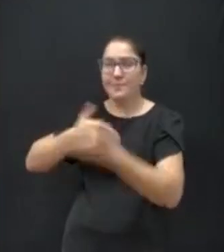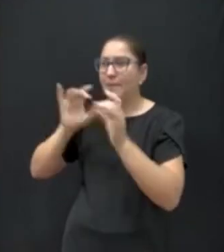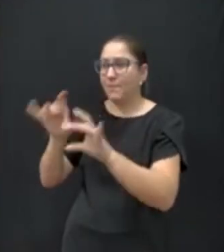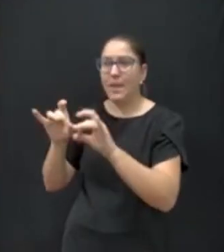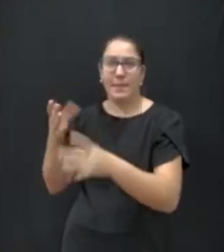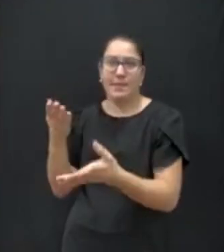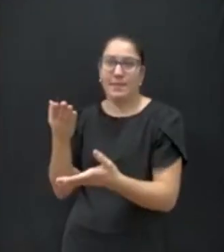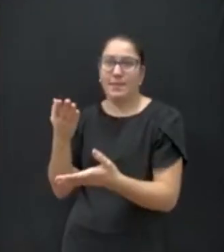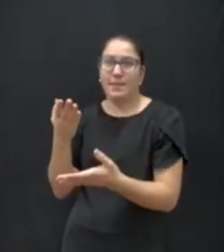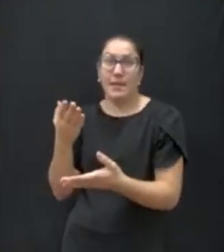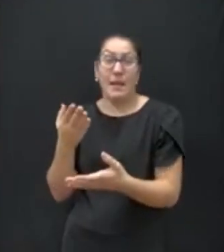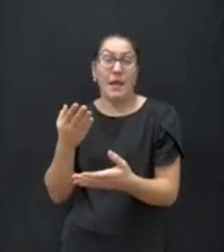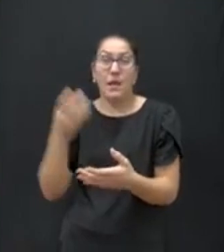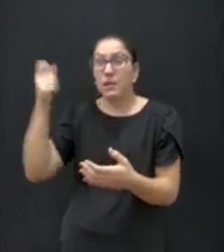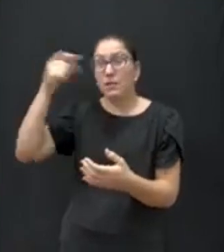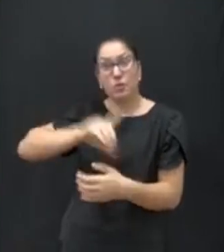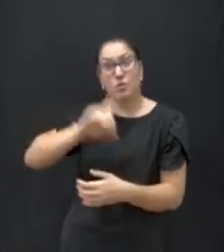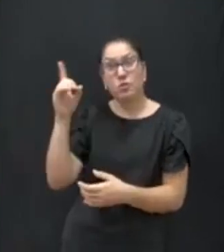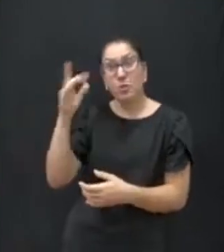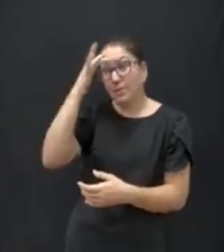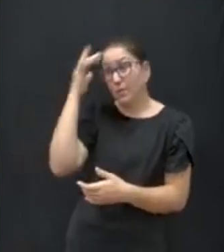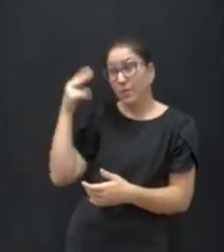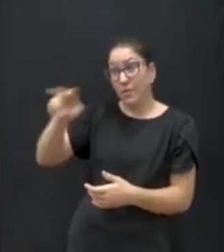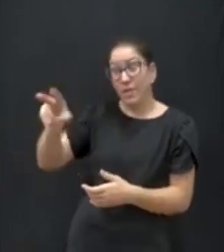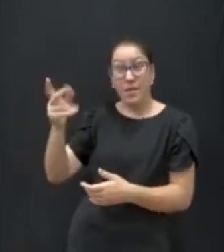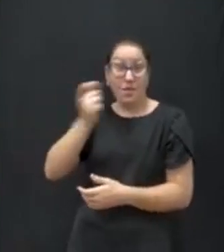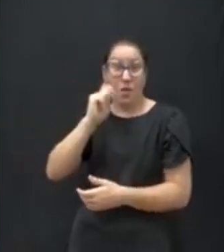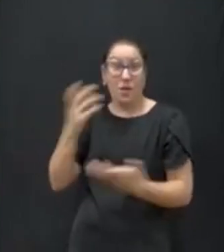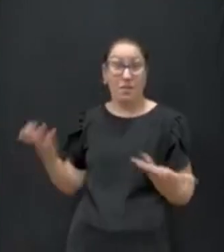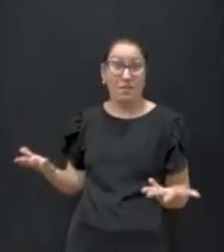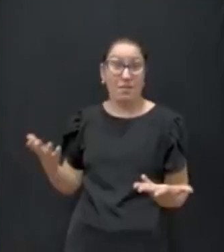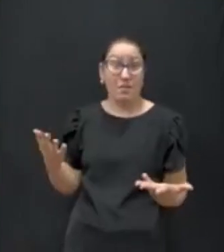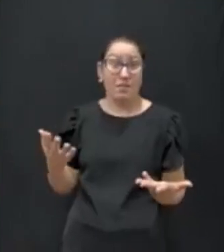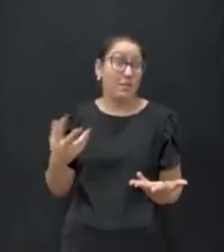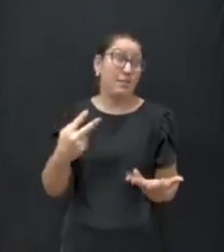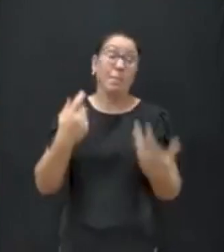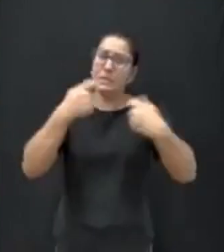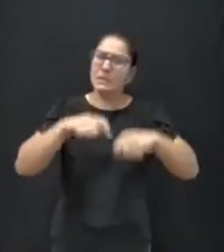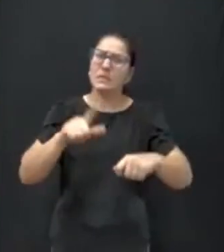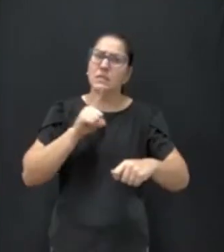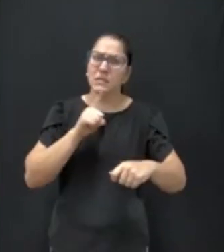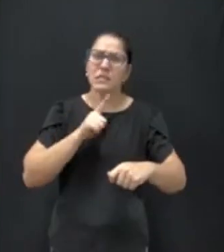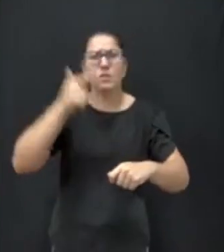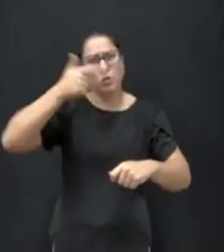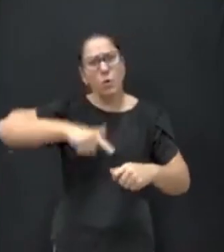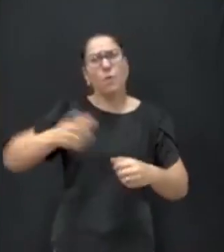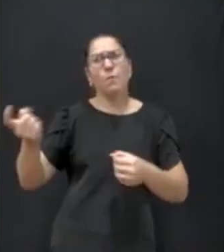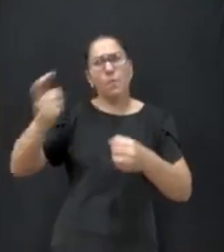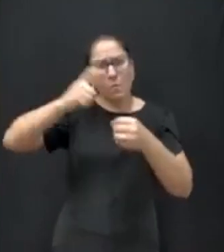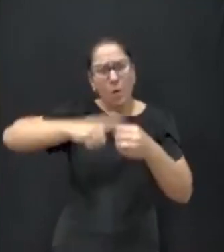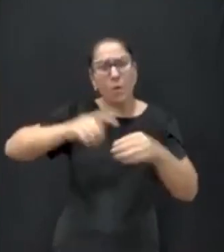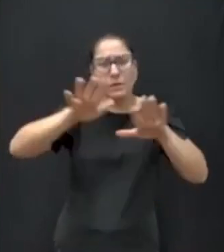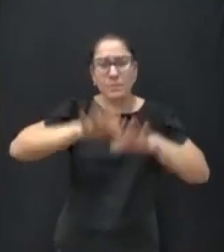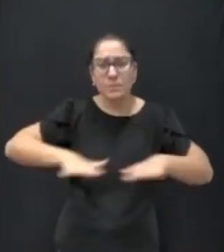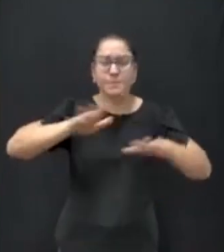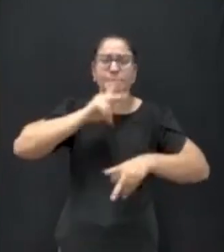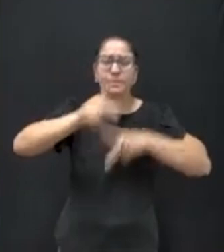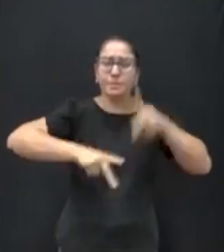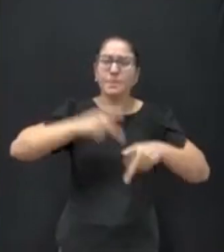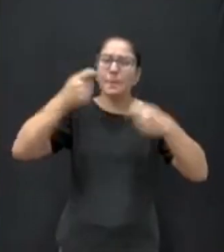Tem de bicicleta. A luz do dia, vereador Bisonim. Então nós temos que recuperar aquele espaço público,